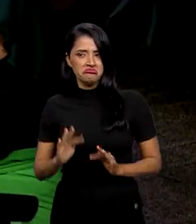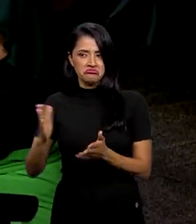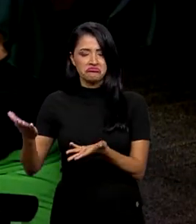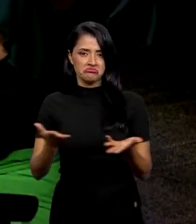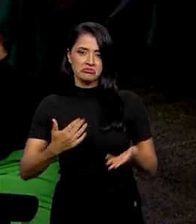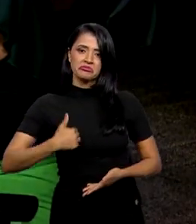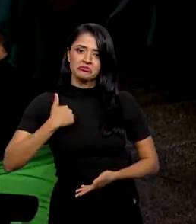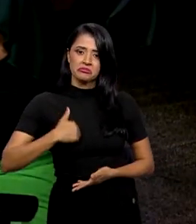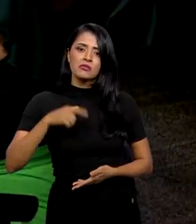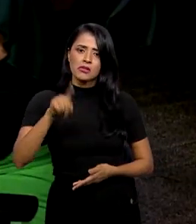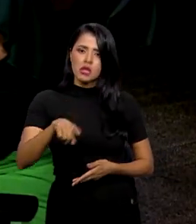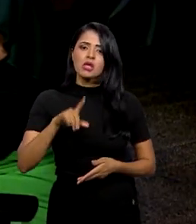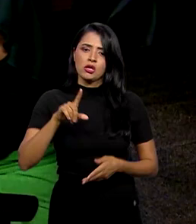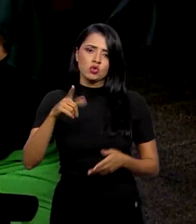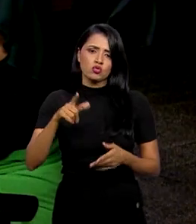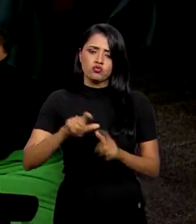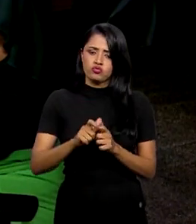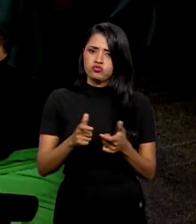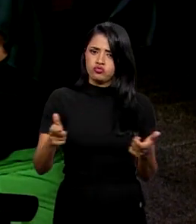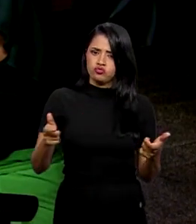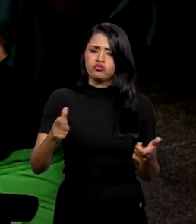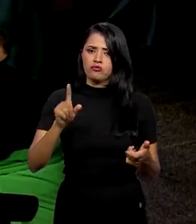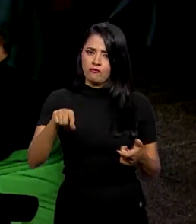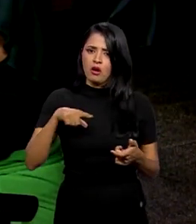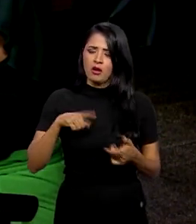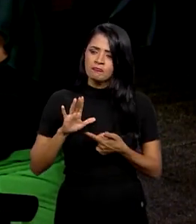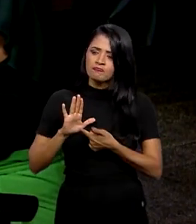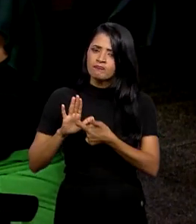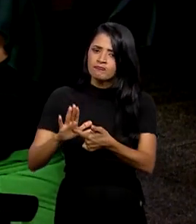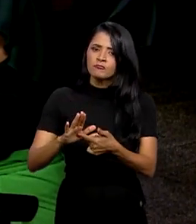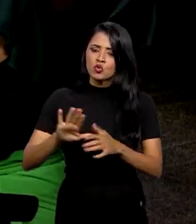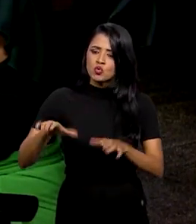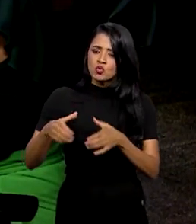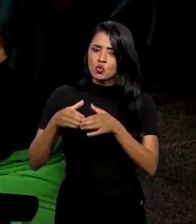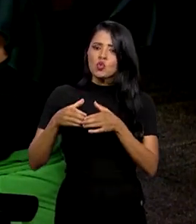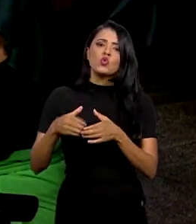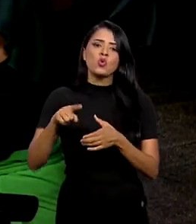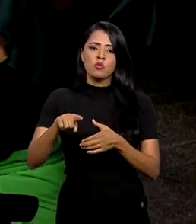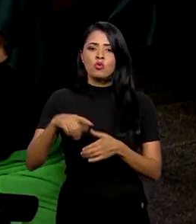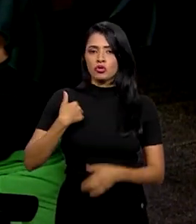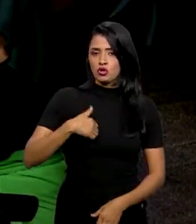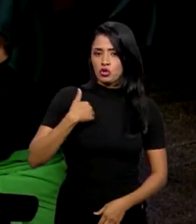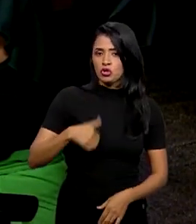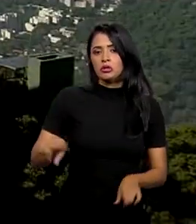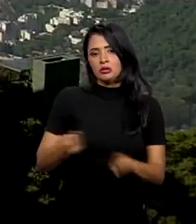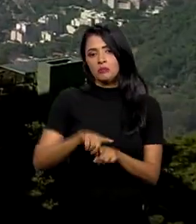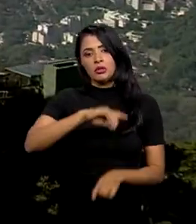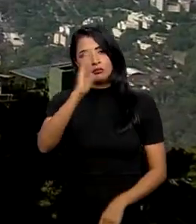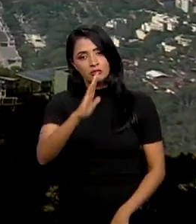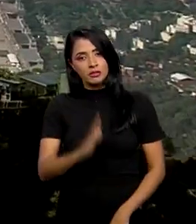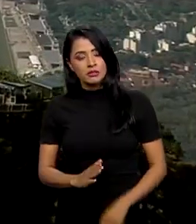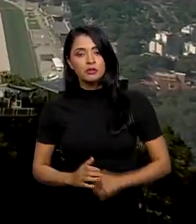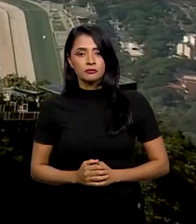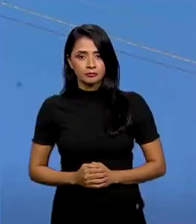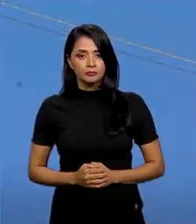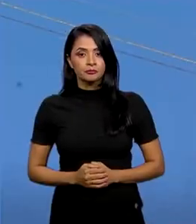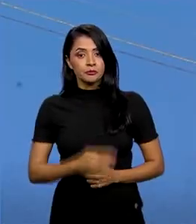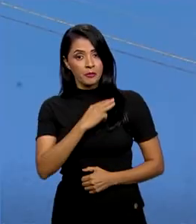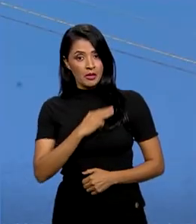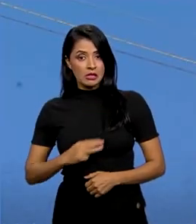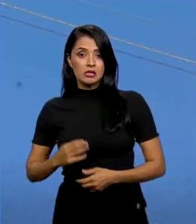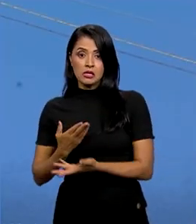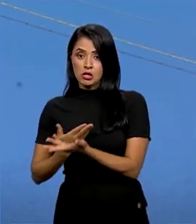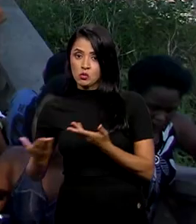Isso vai, evidentemente, aumentar a exposição do grupo, da Argentina e do Brasil. O ministro das Relações